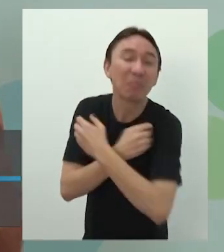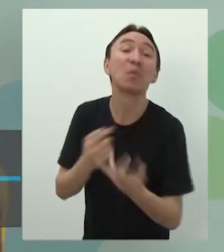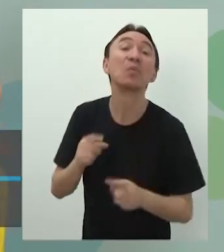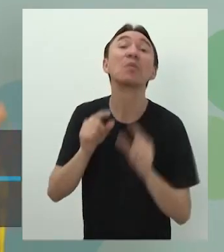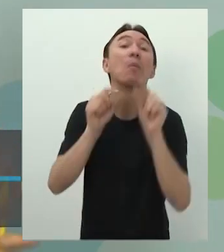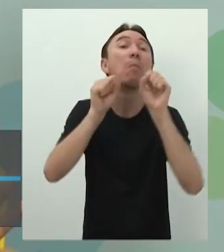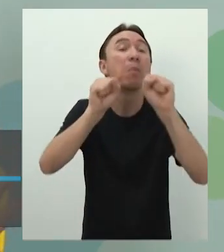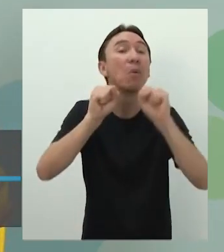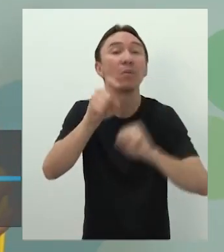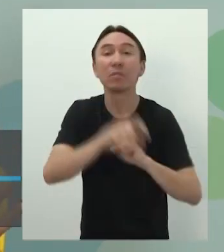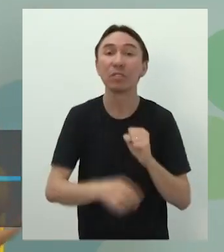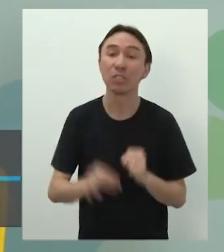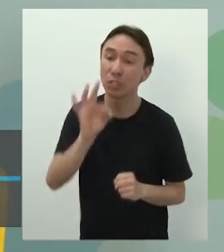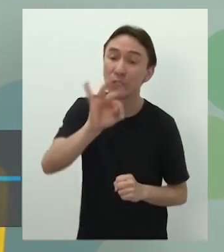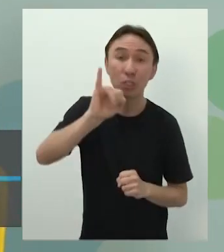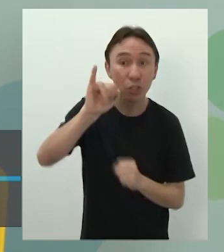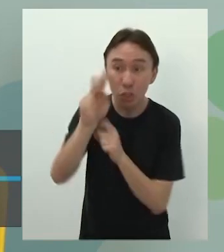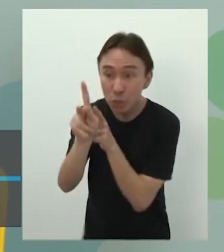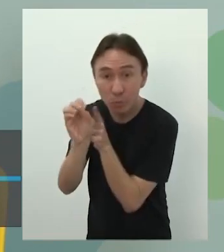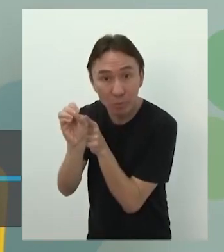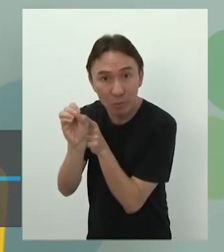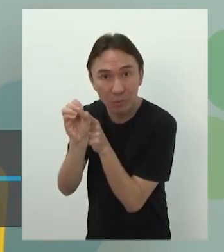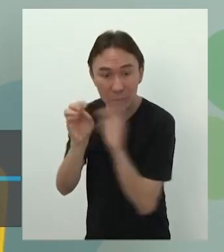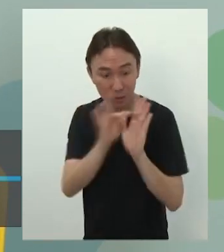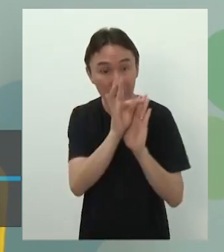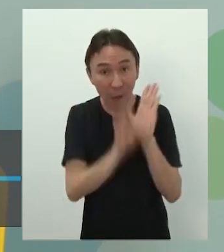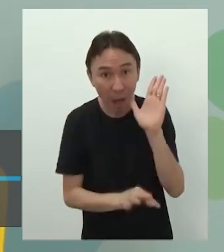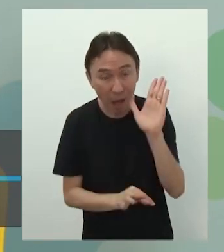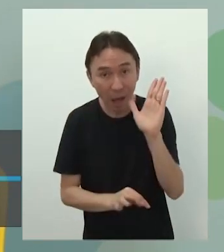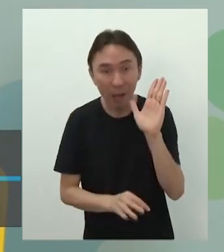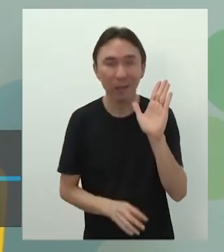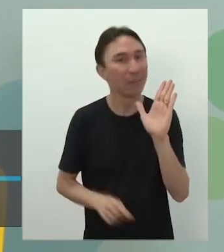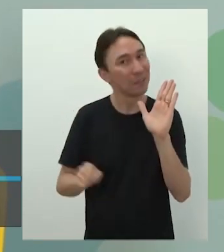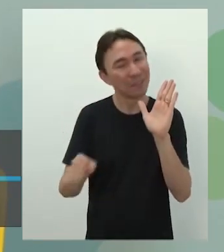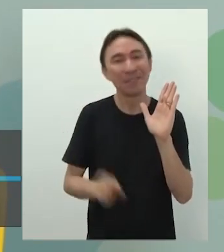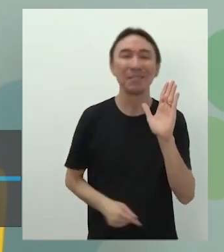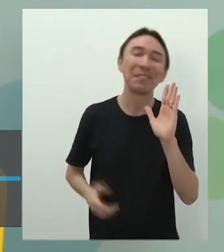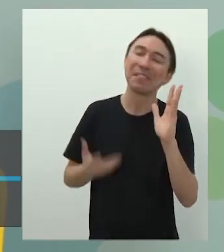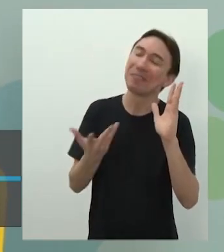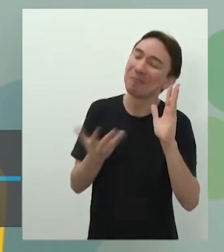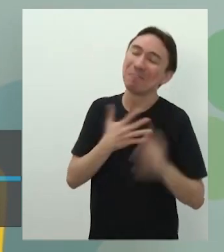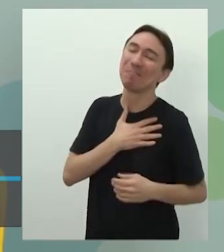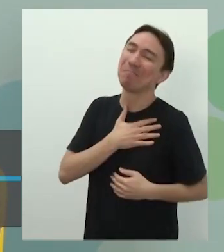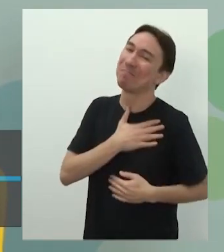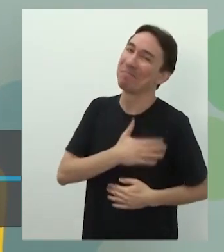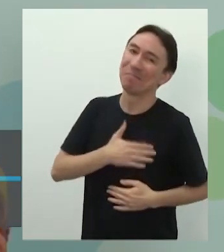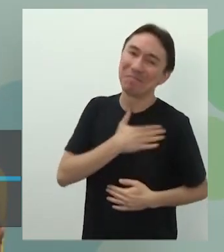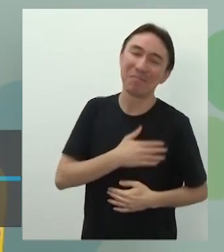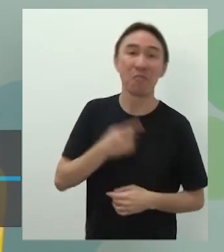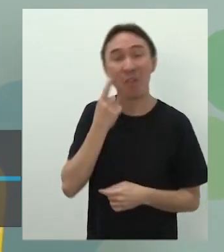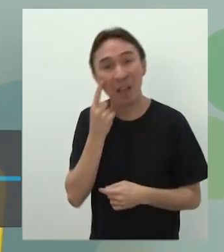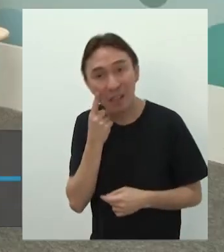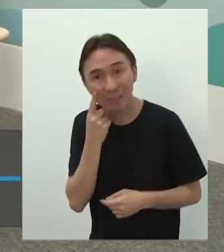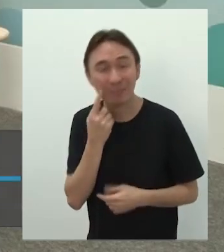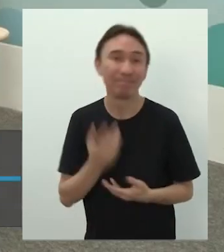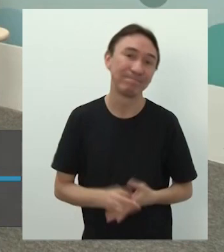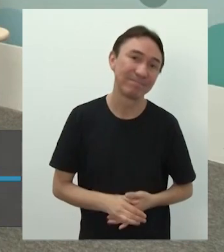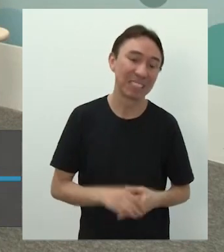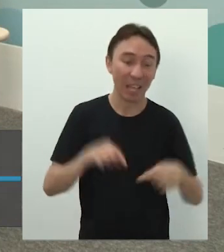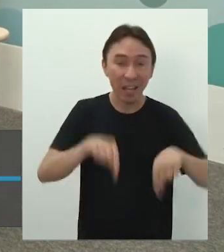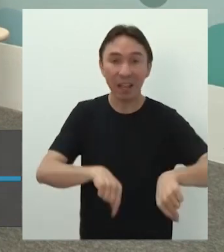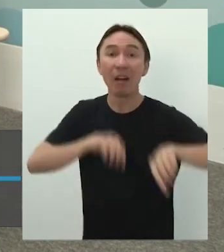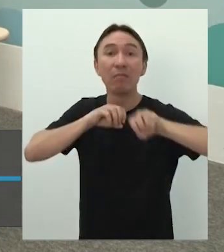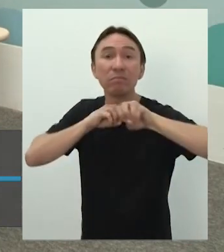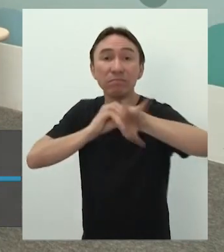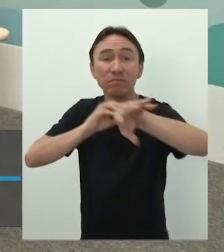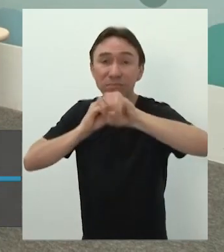tipologias textuais, hein? Eu vou adorar compartilhar, vou adorar ver. E, bom, a nossa aula, eu creio que acabou, não é? Exato. A